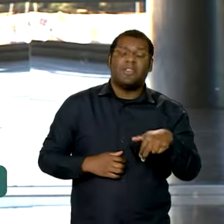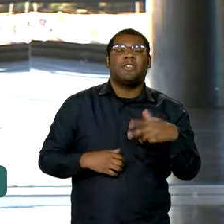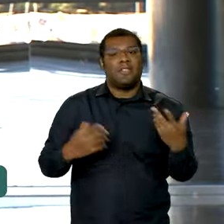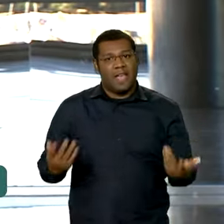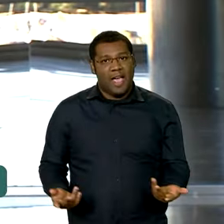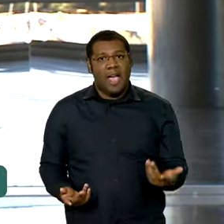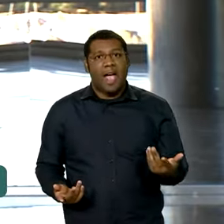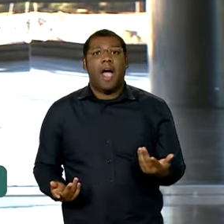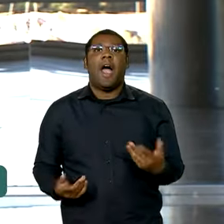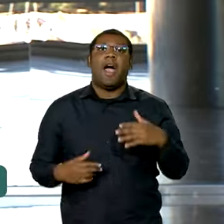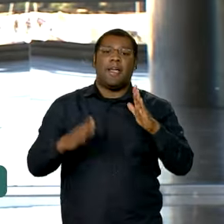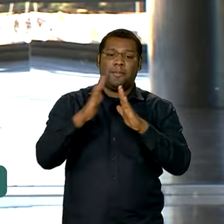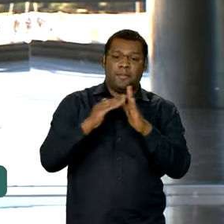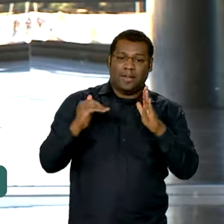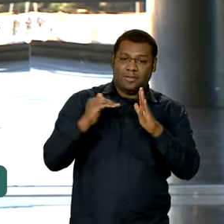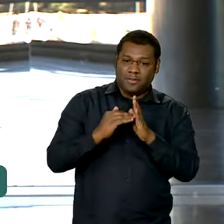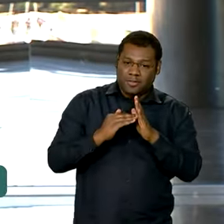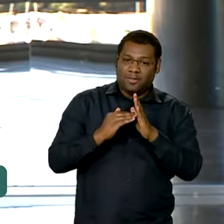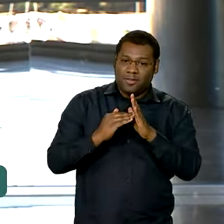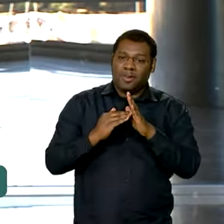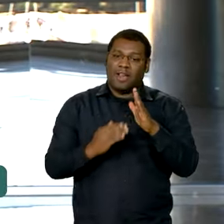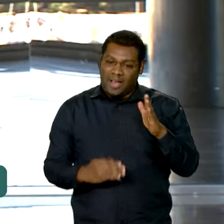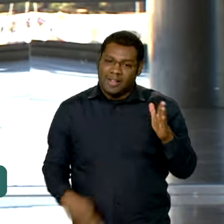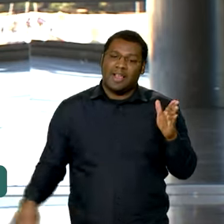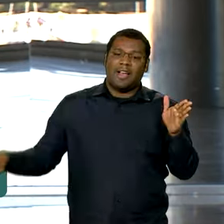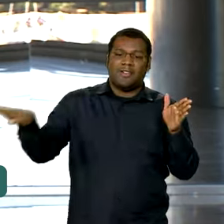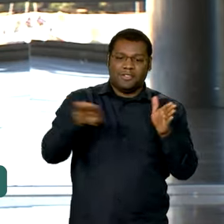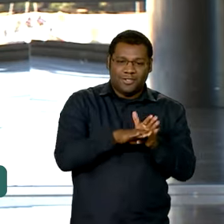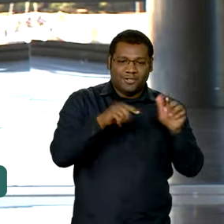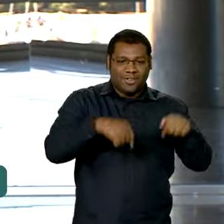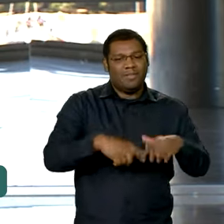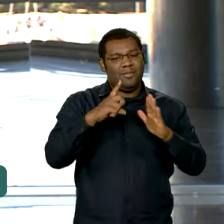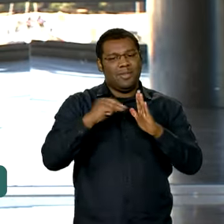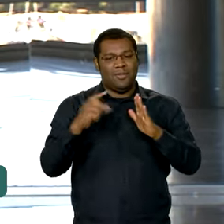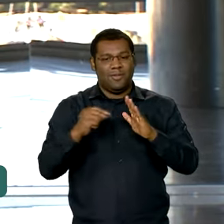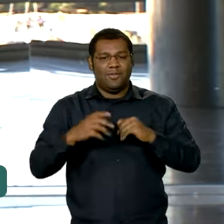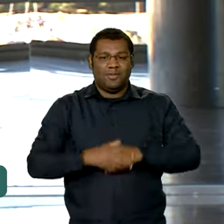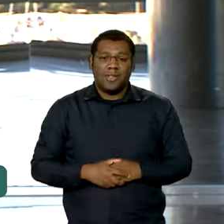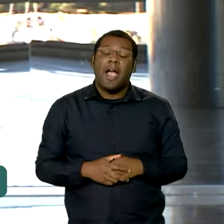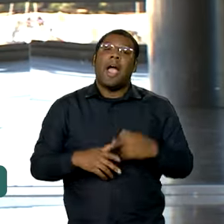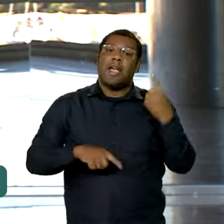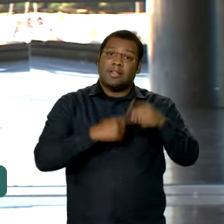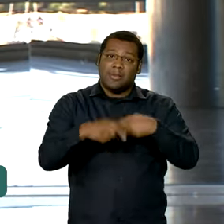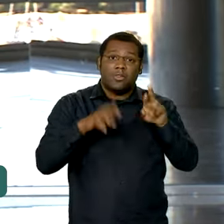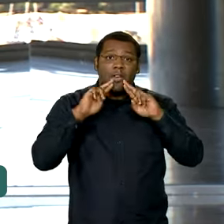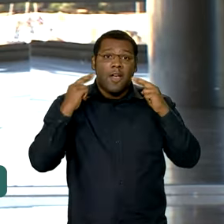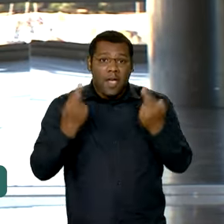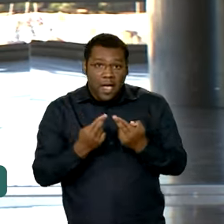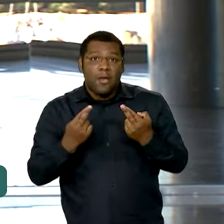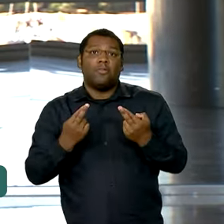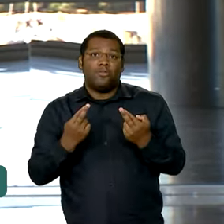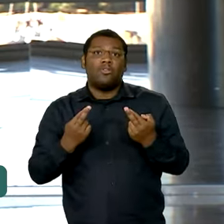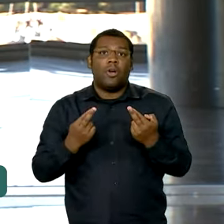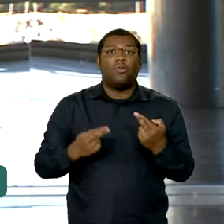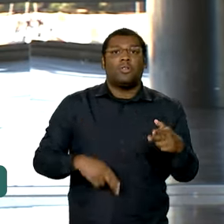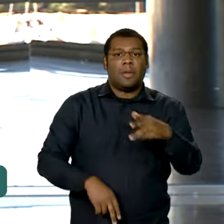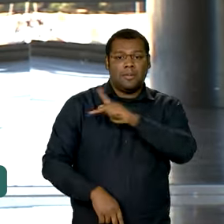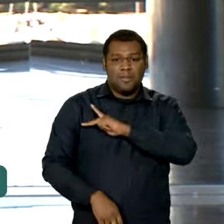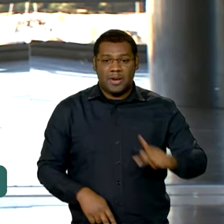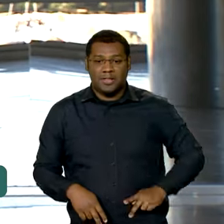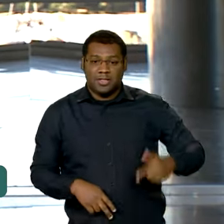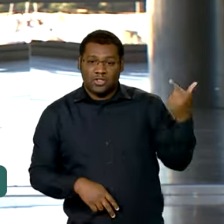Planalto, já está aqui, onde daqui a pouquinho vai participar de uma reunião com o vice-presidente da República e também ministro do Desenvolvimento,